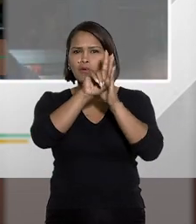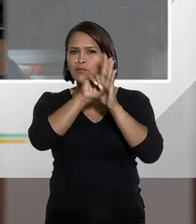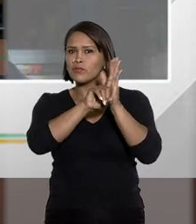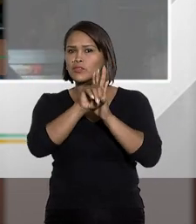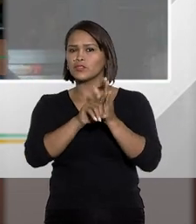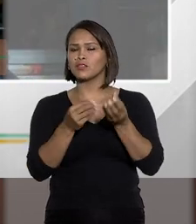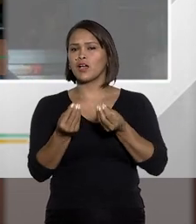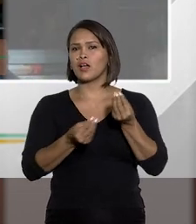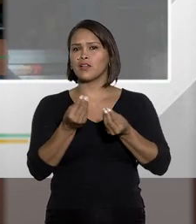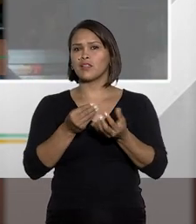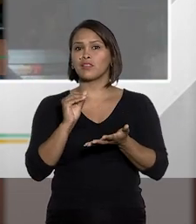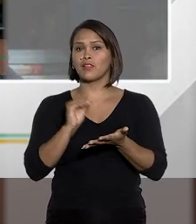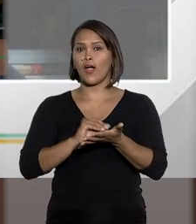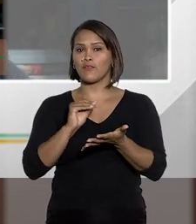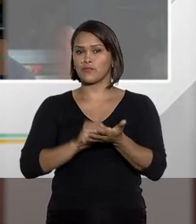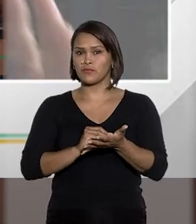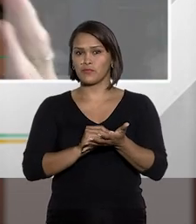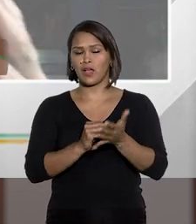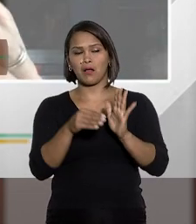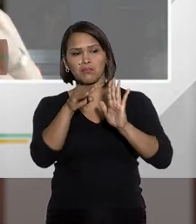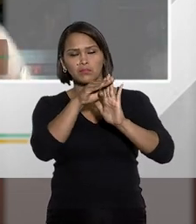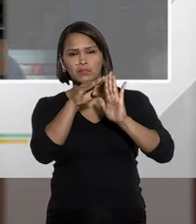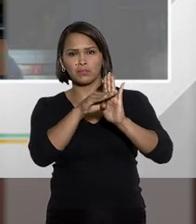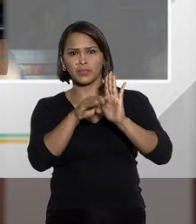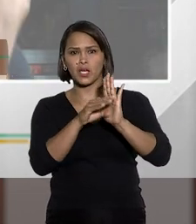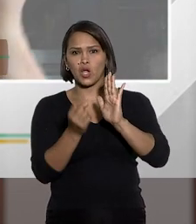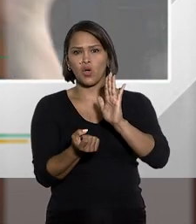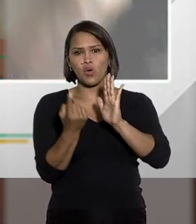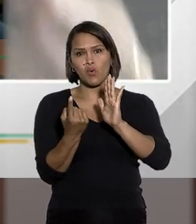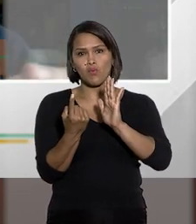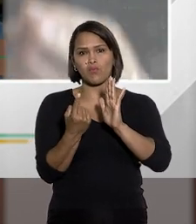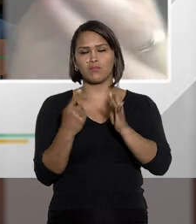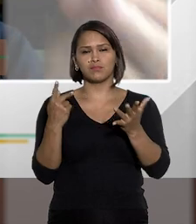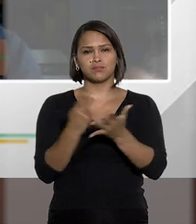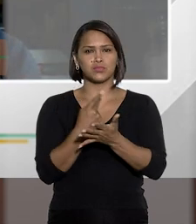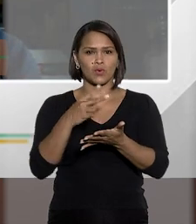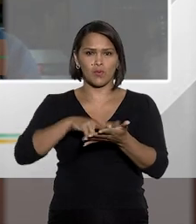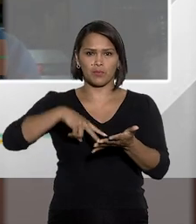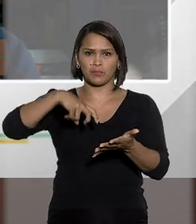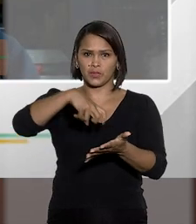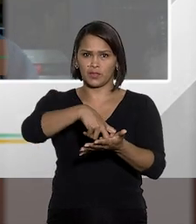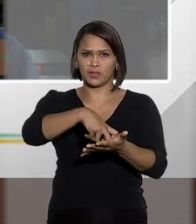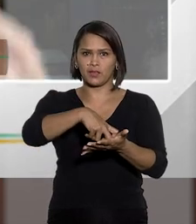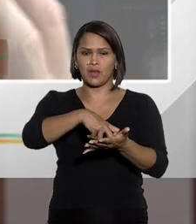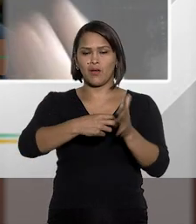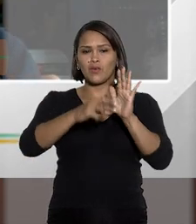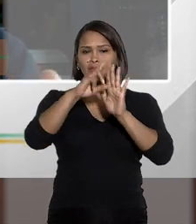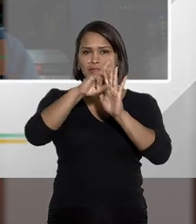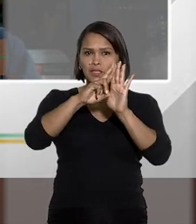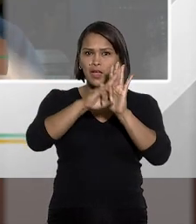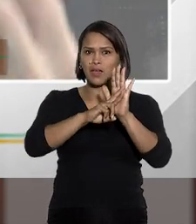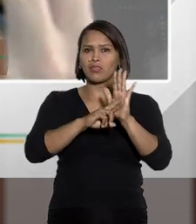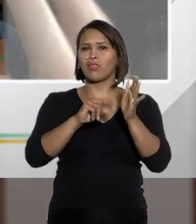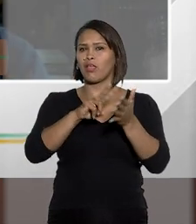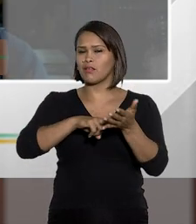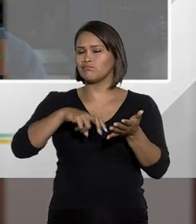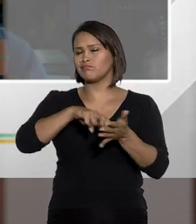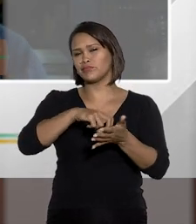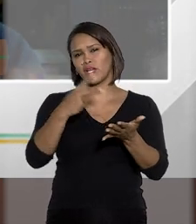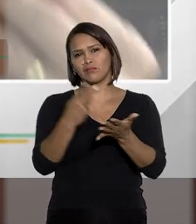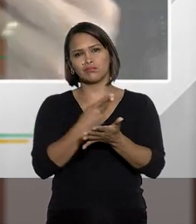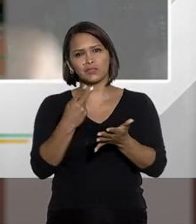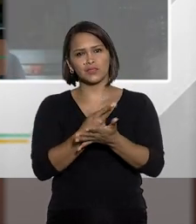investigado? Então eu trago aqui um tipo penal cuja redação é